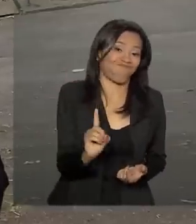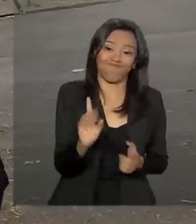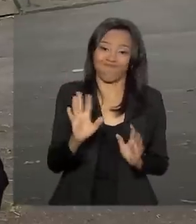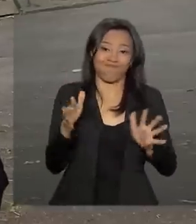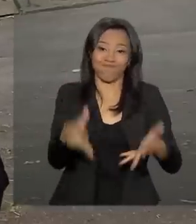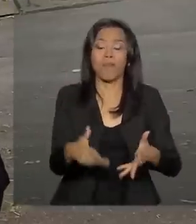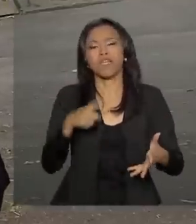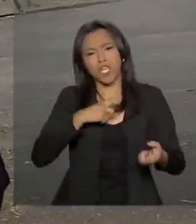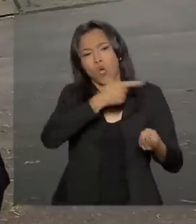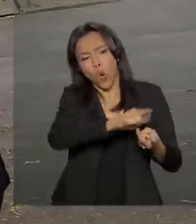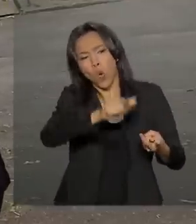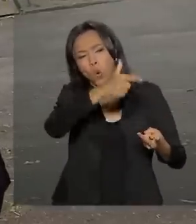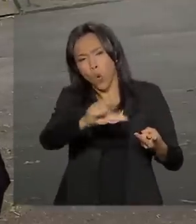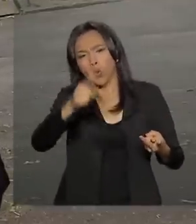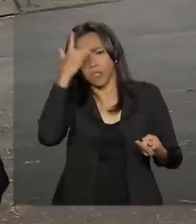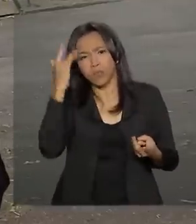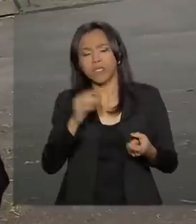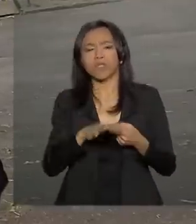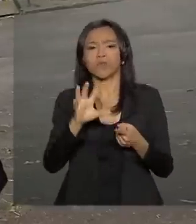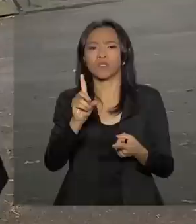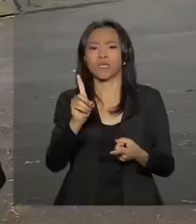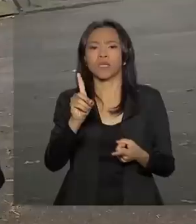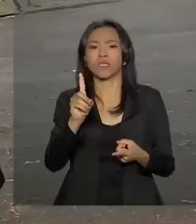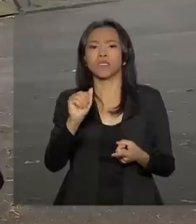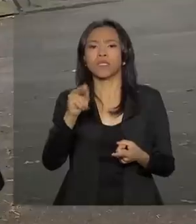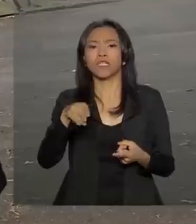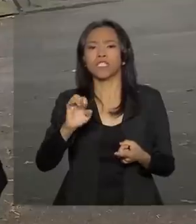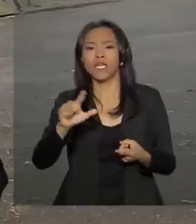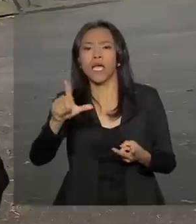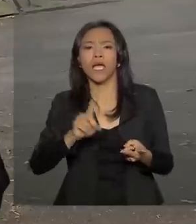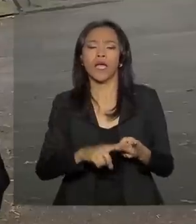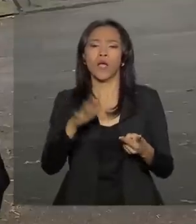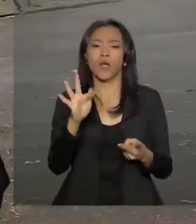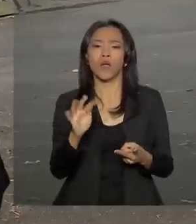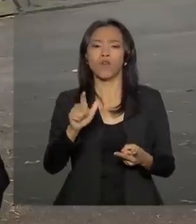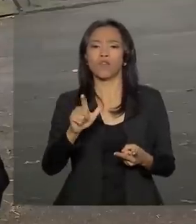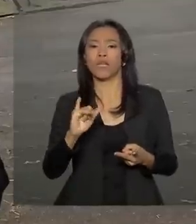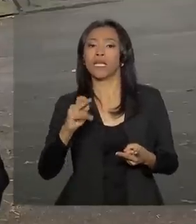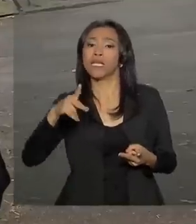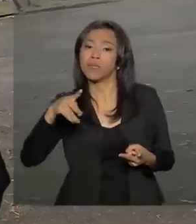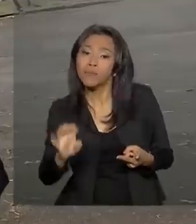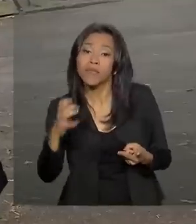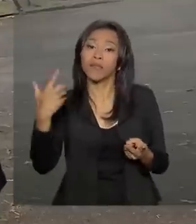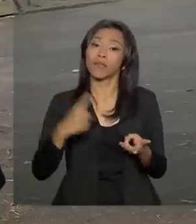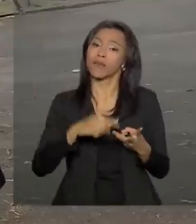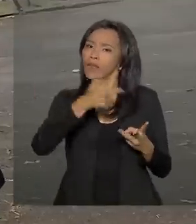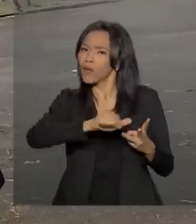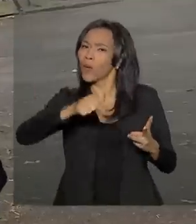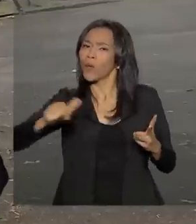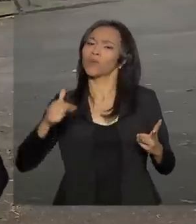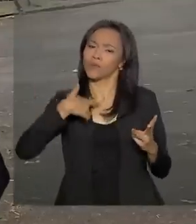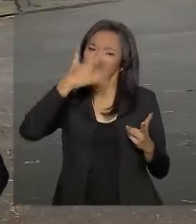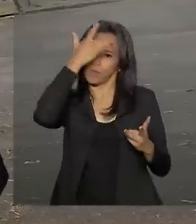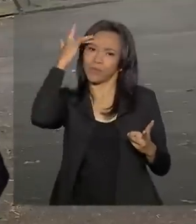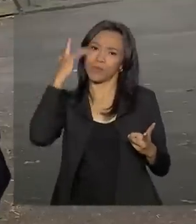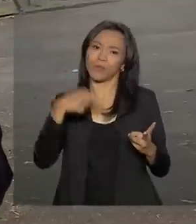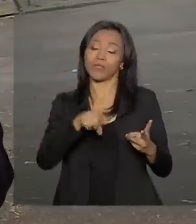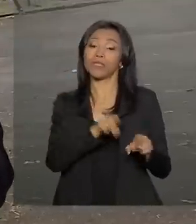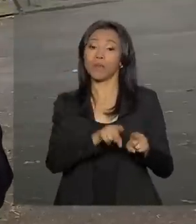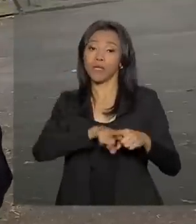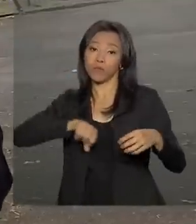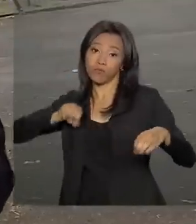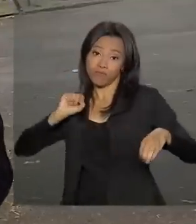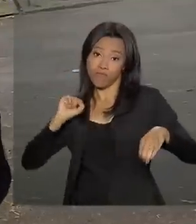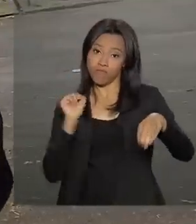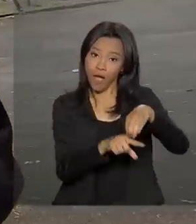craques, como a lateral direita, Daniel Alves, Felipe Coutinho no meio de campo e a esperança de gols lá na frente do atacante